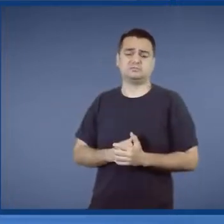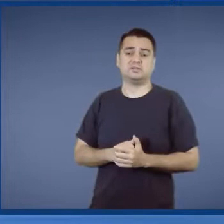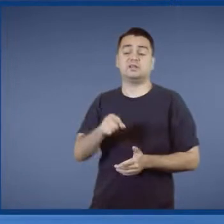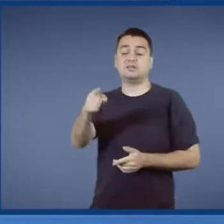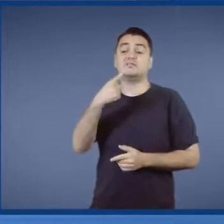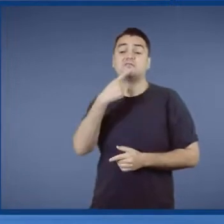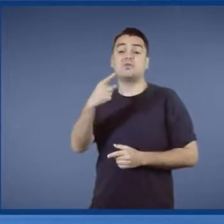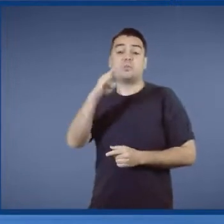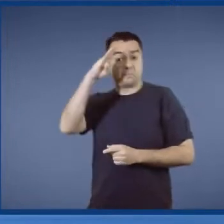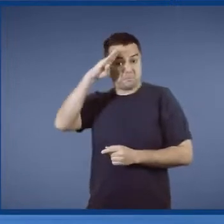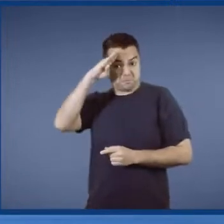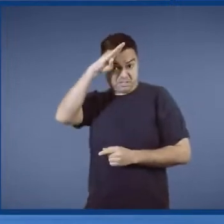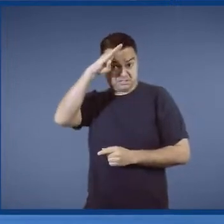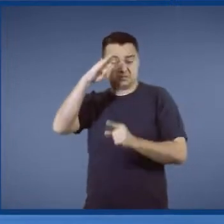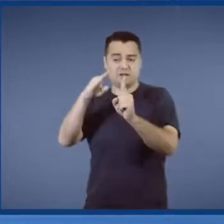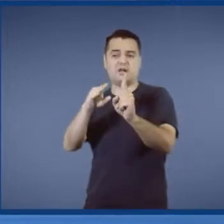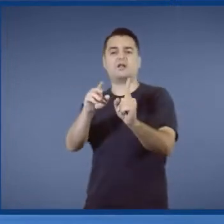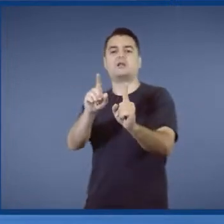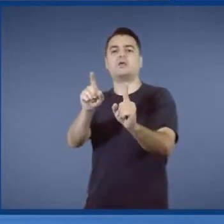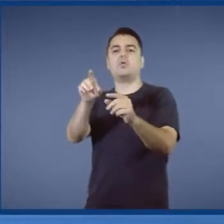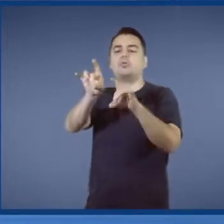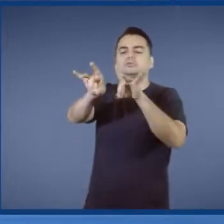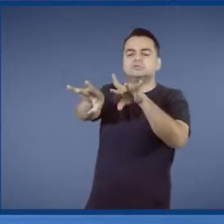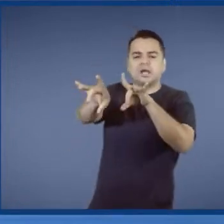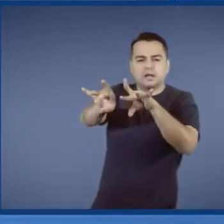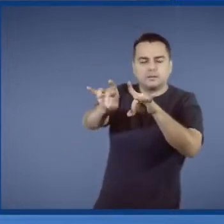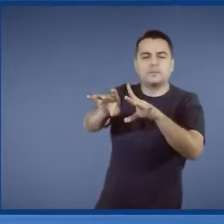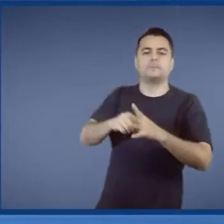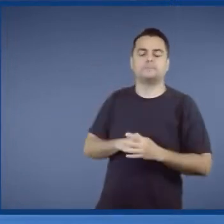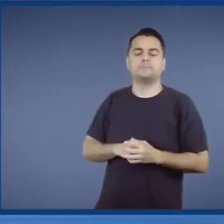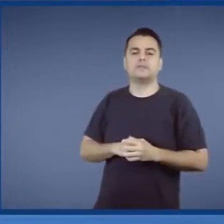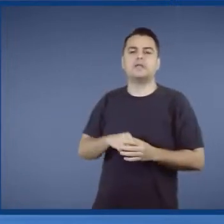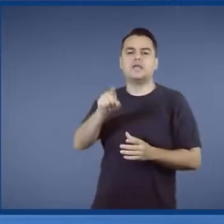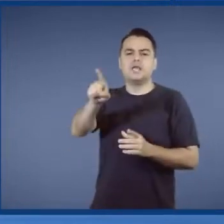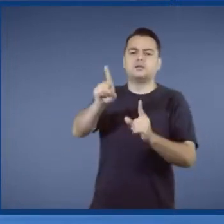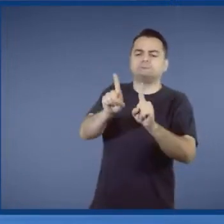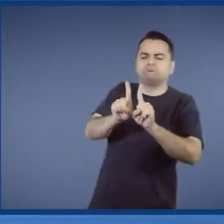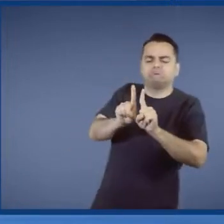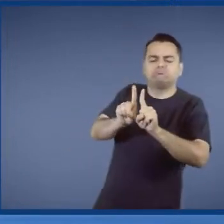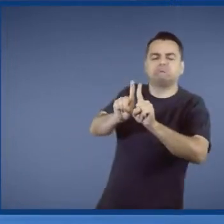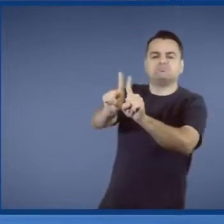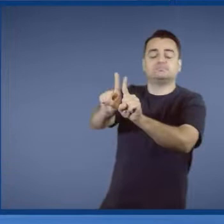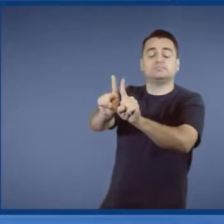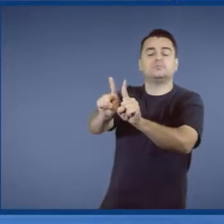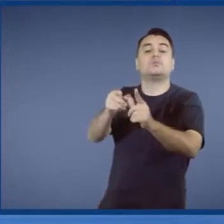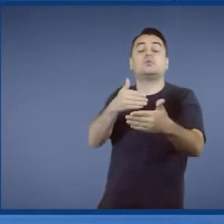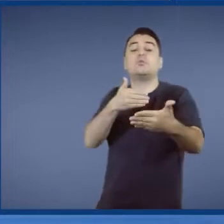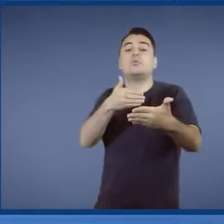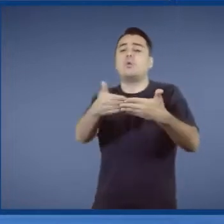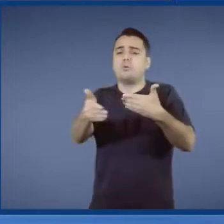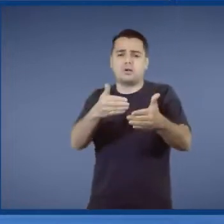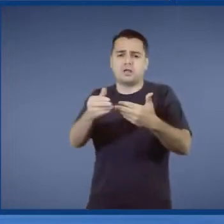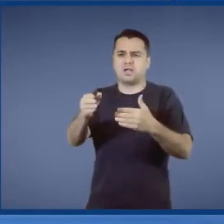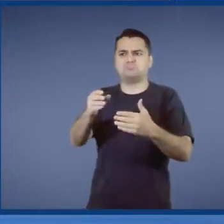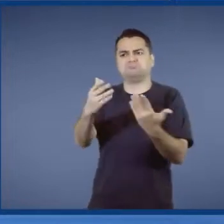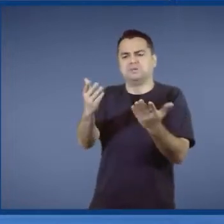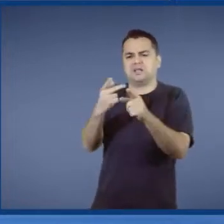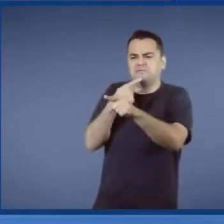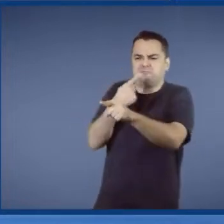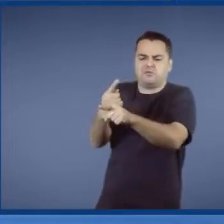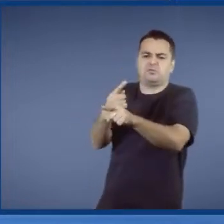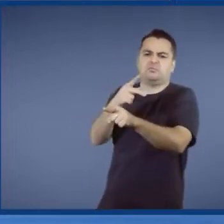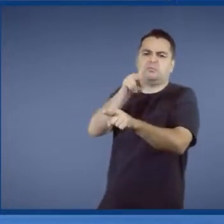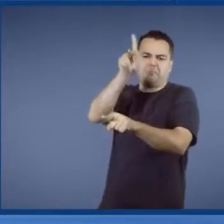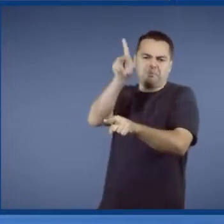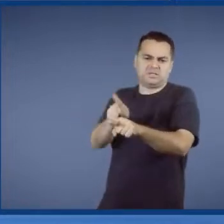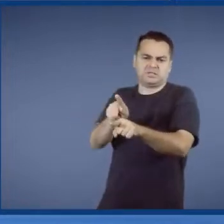no quadro técnico. E isso é um legado muito valioso. Qualquer que fosse o outro presidente eleito em 2018,